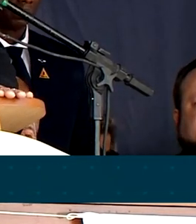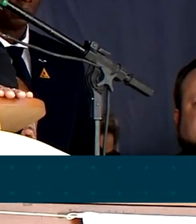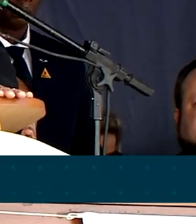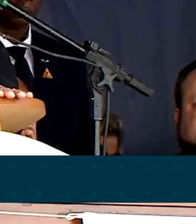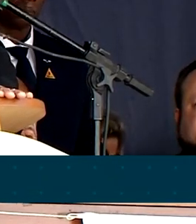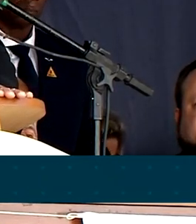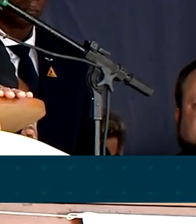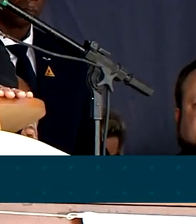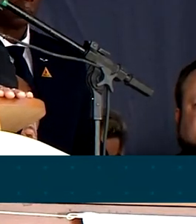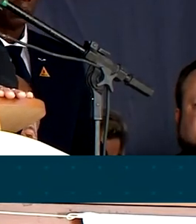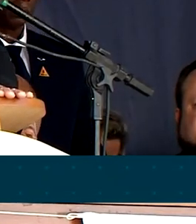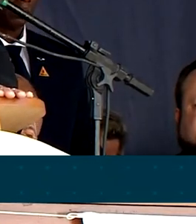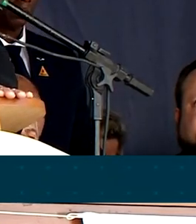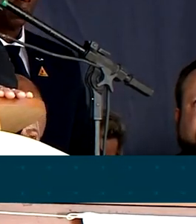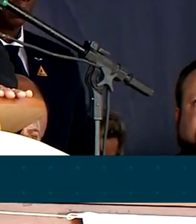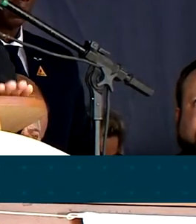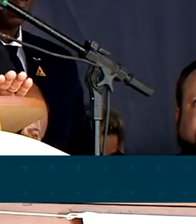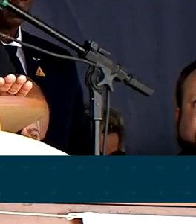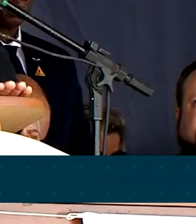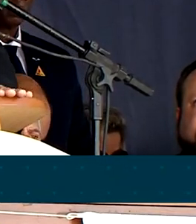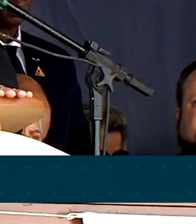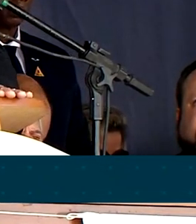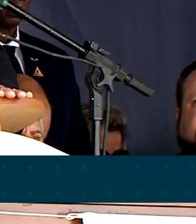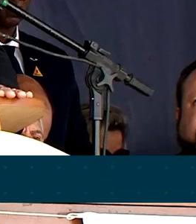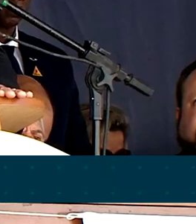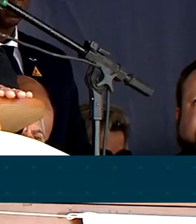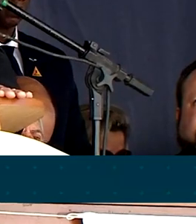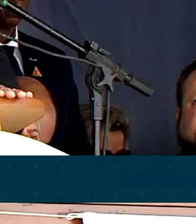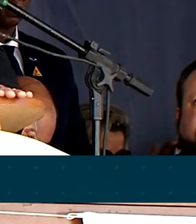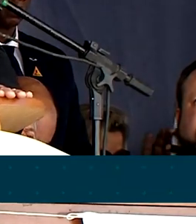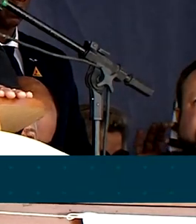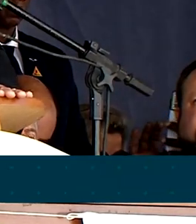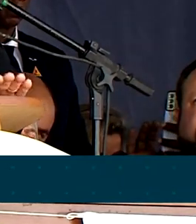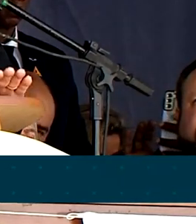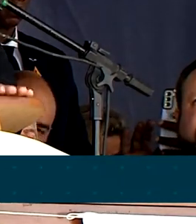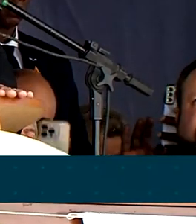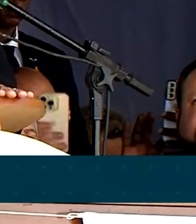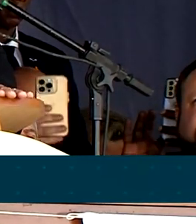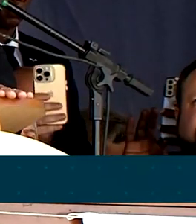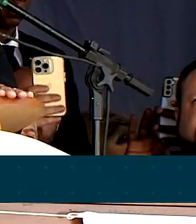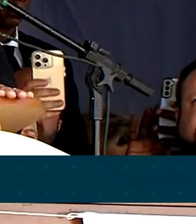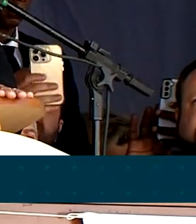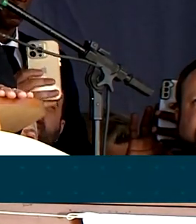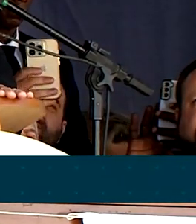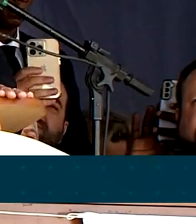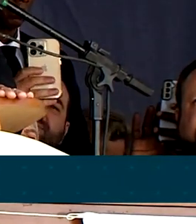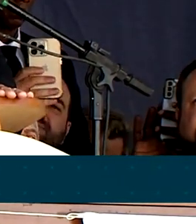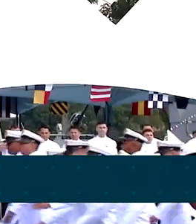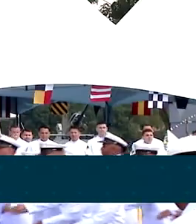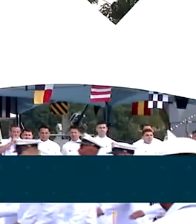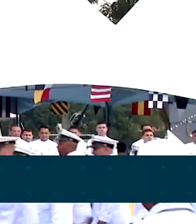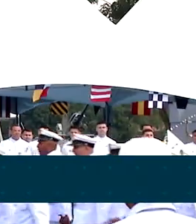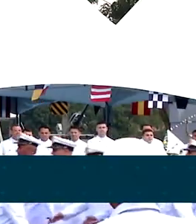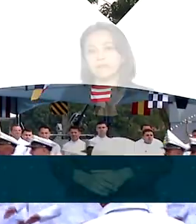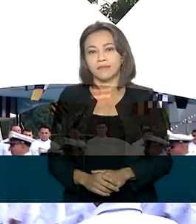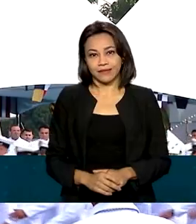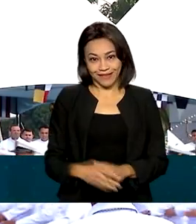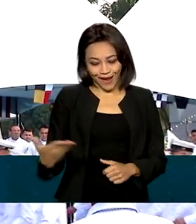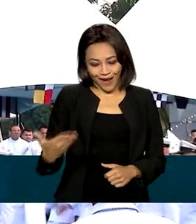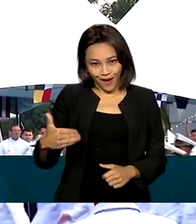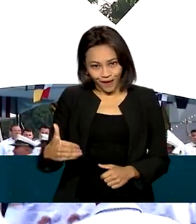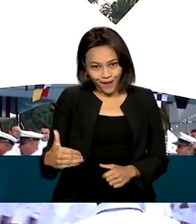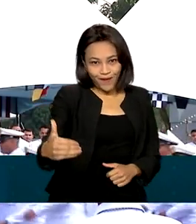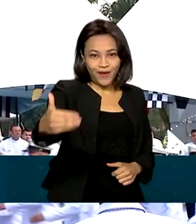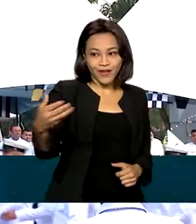em todos os 8 milhões e meio de quilômetros quadrados da nossa grande pátria. A partir de agora,